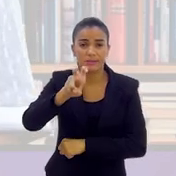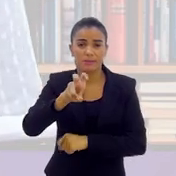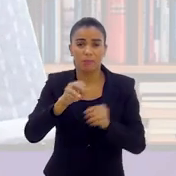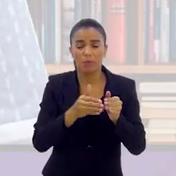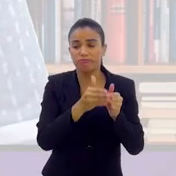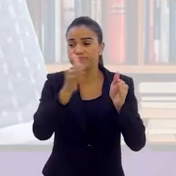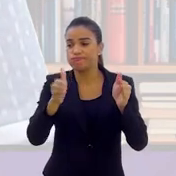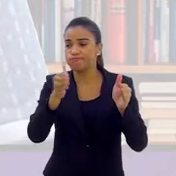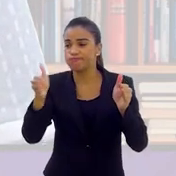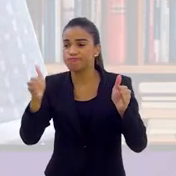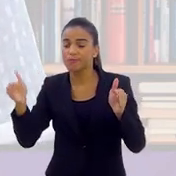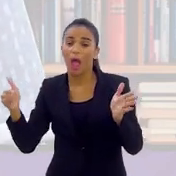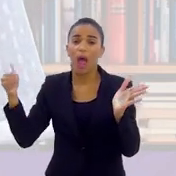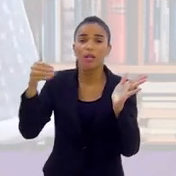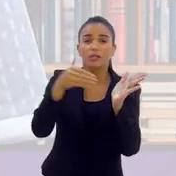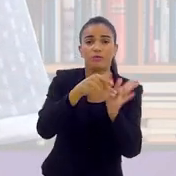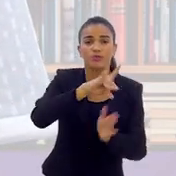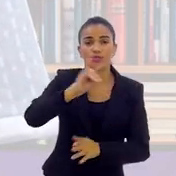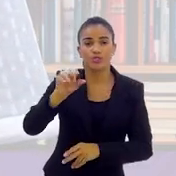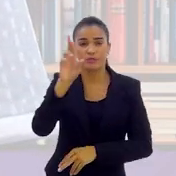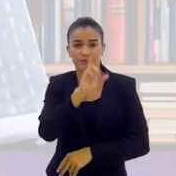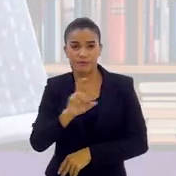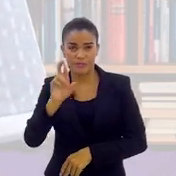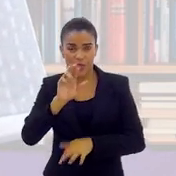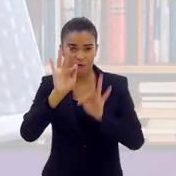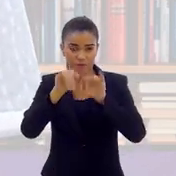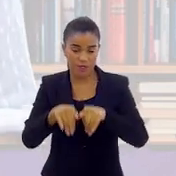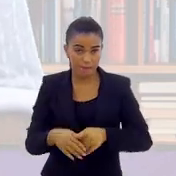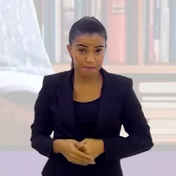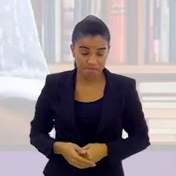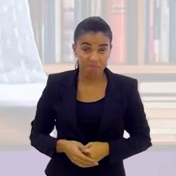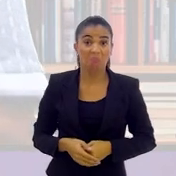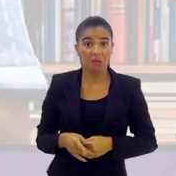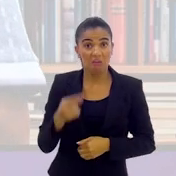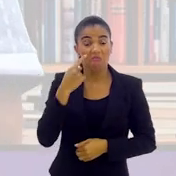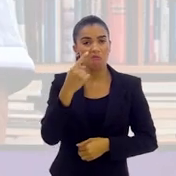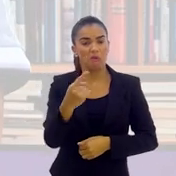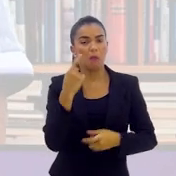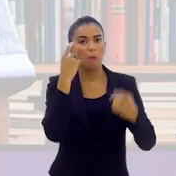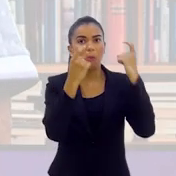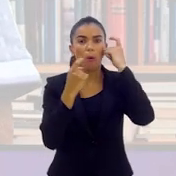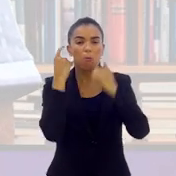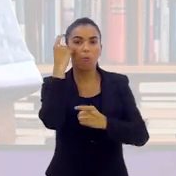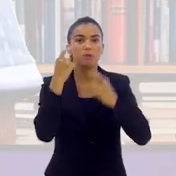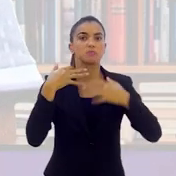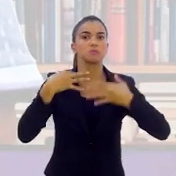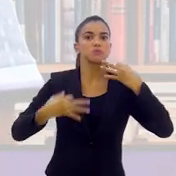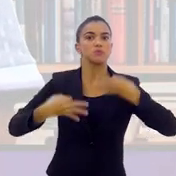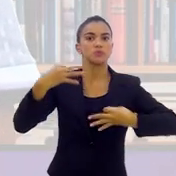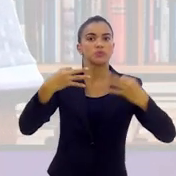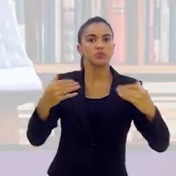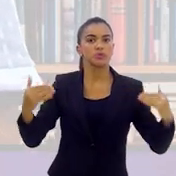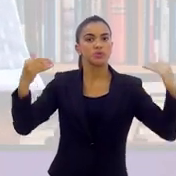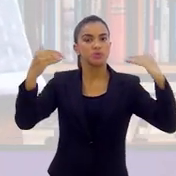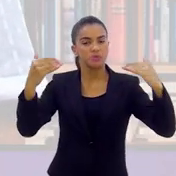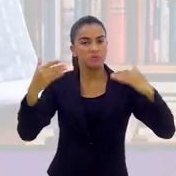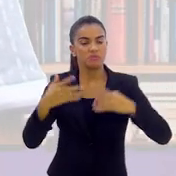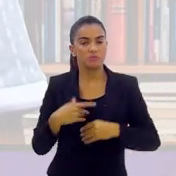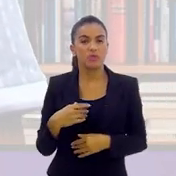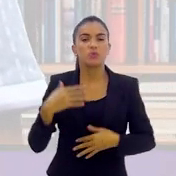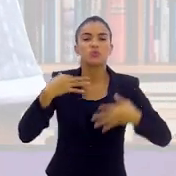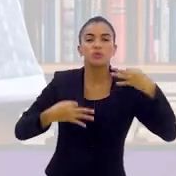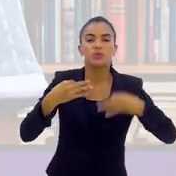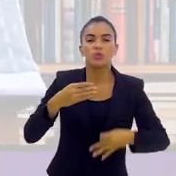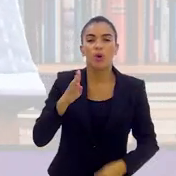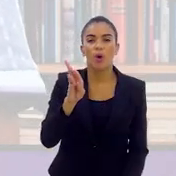poderá se estender até o curso final das investigações. Então, você veja a preocupação do magistrado, o